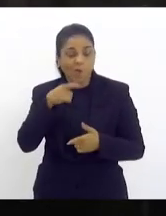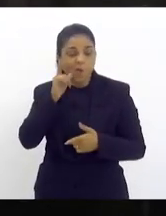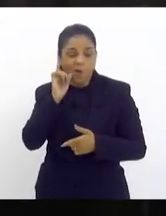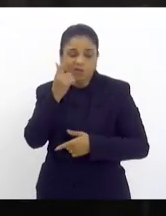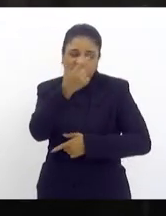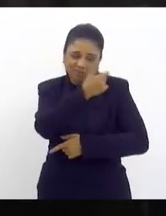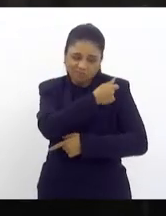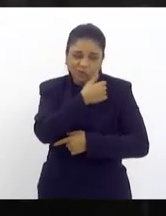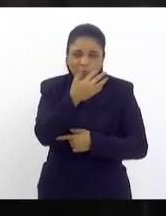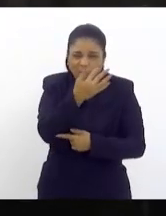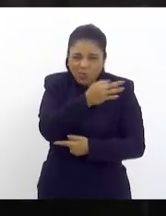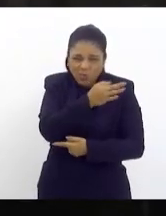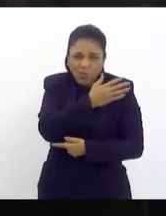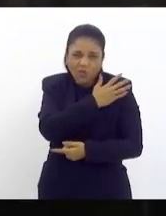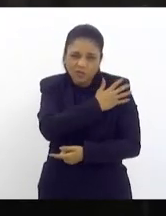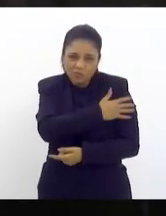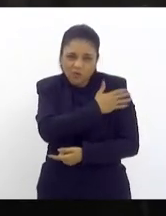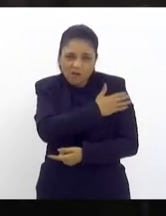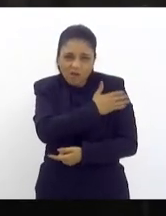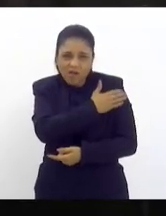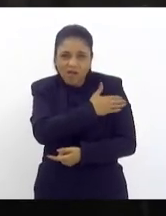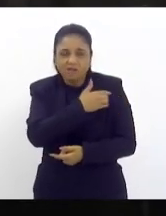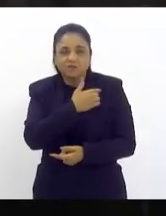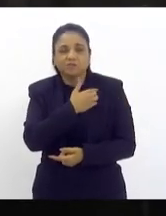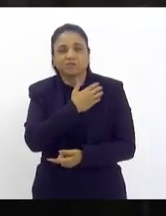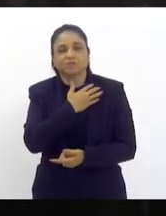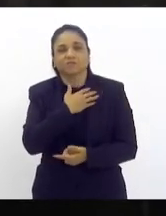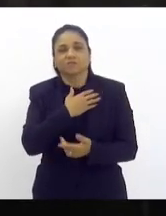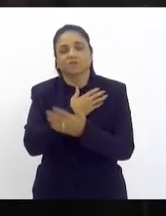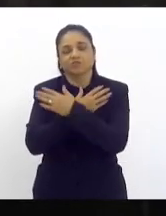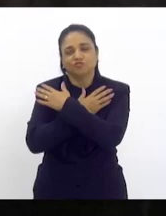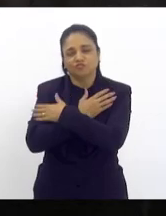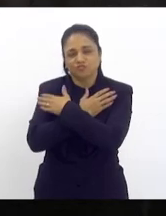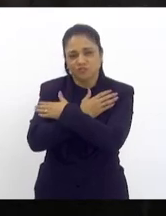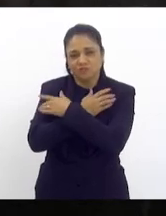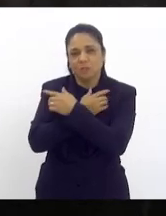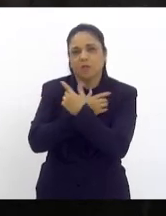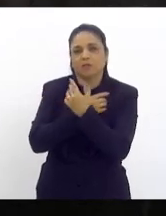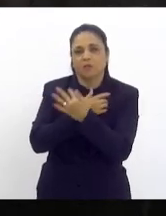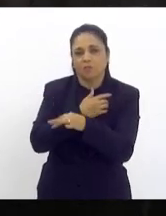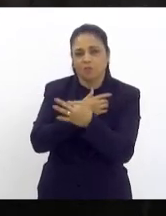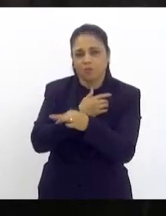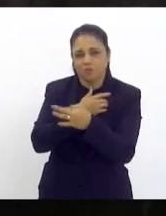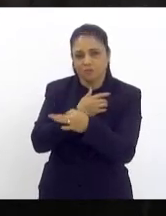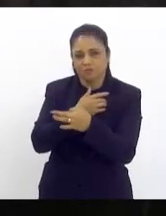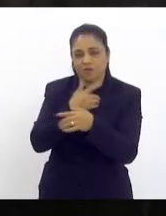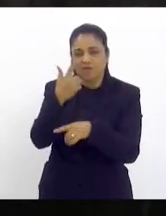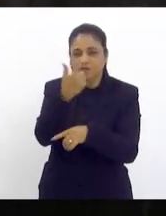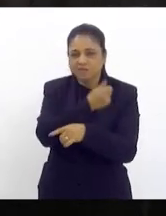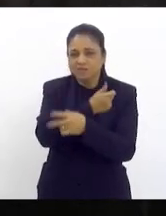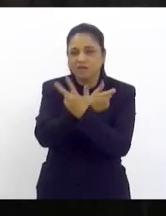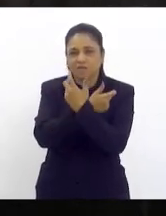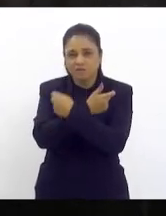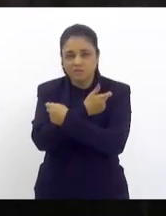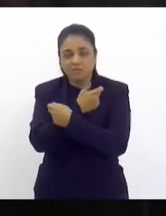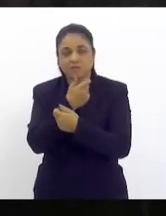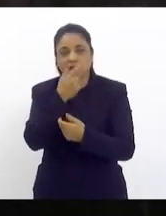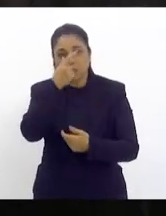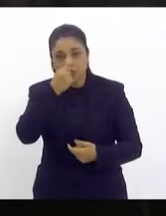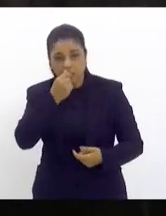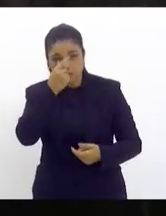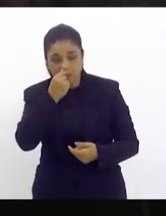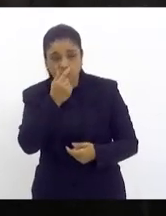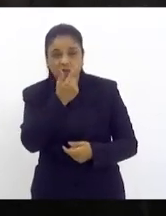até dolorido aqui no braço tanto no meu braço esquerdo quanto no meu braço direito porque tomei tanto a vacina da gripe quanto a